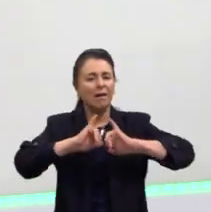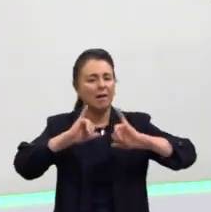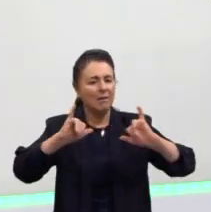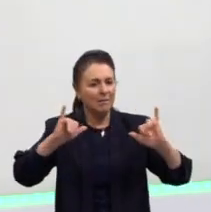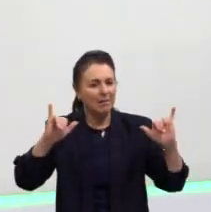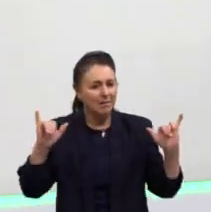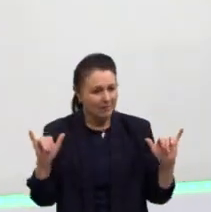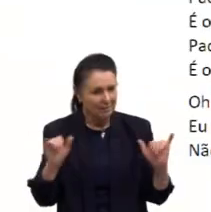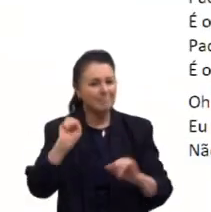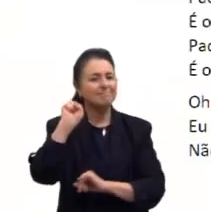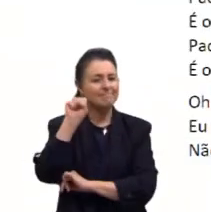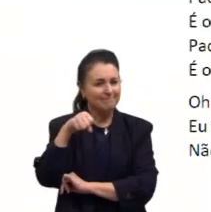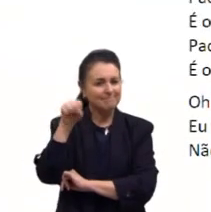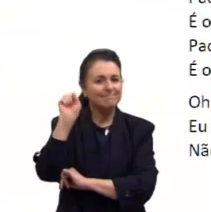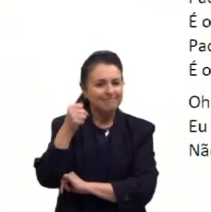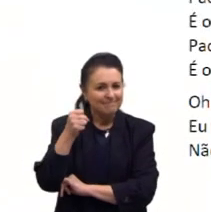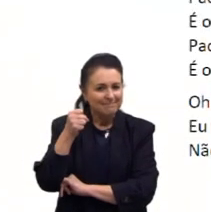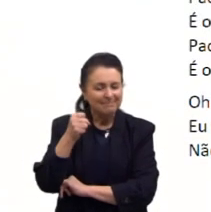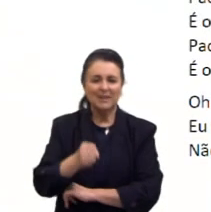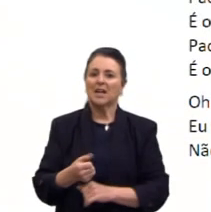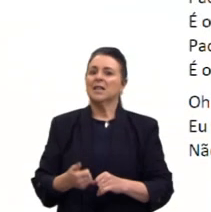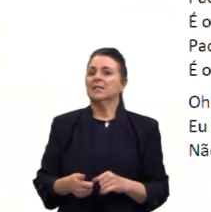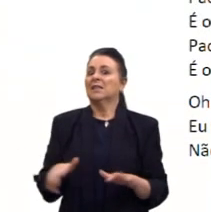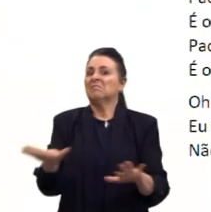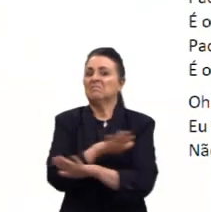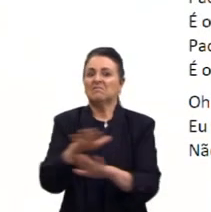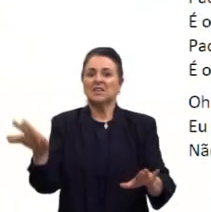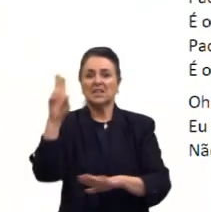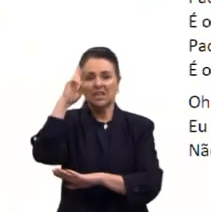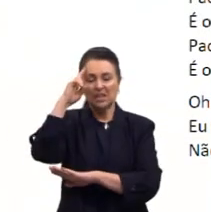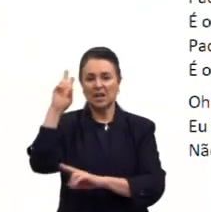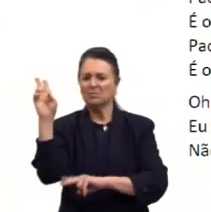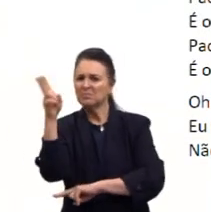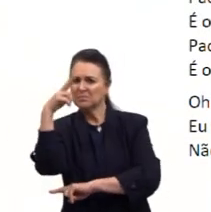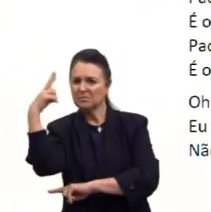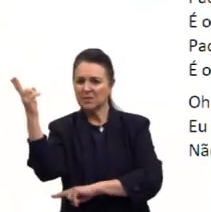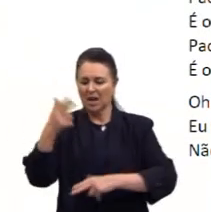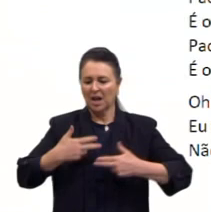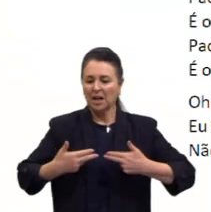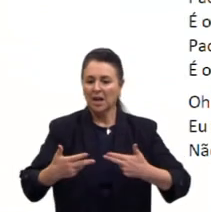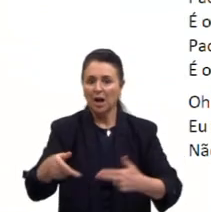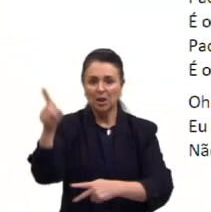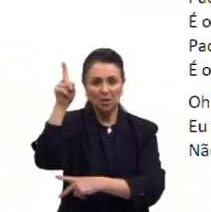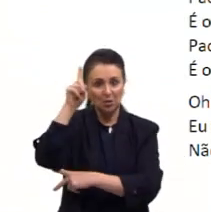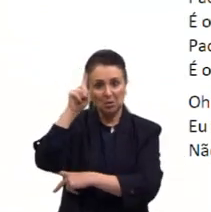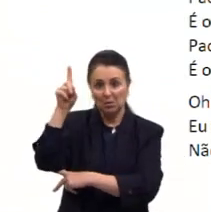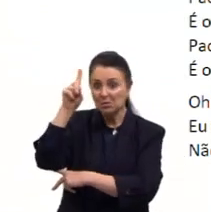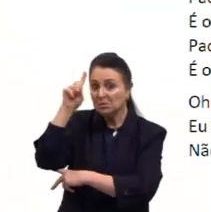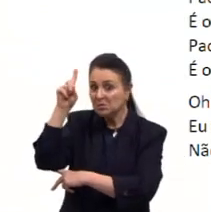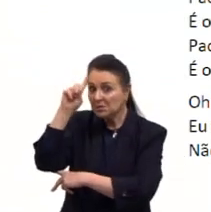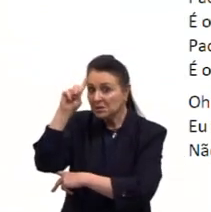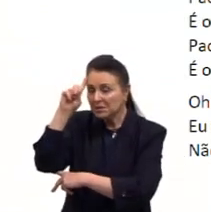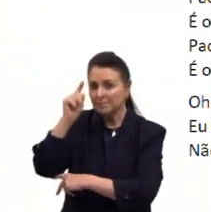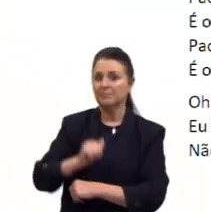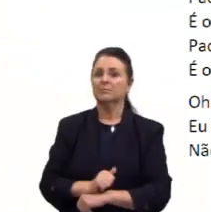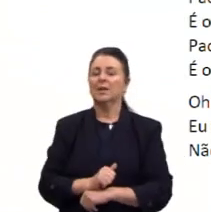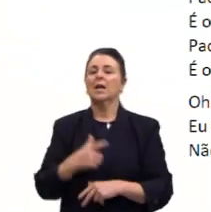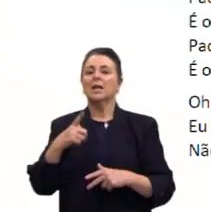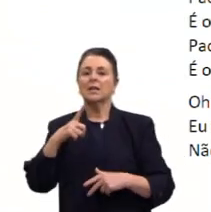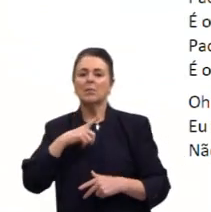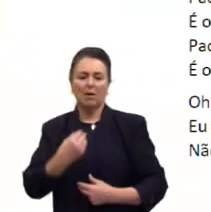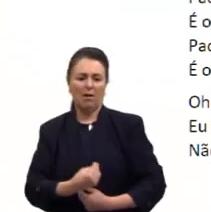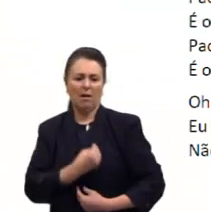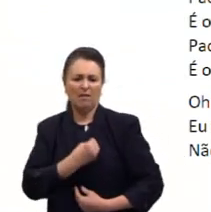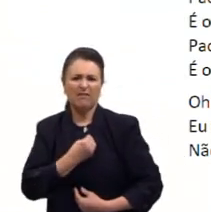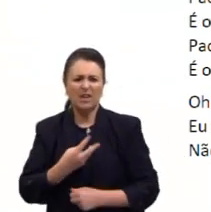à toa, não. Sem finil, a utopia, mas a guerra todo dia, dia, dia, não. E tracei a vida